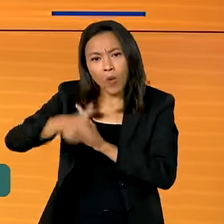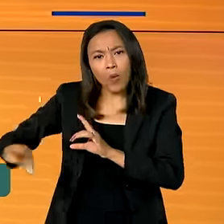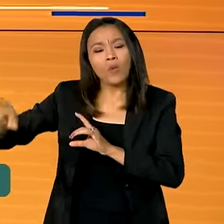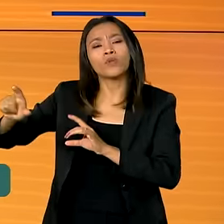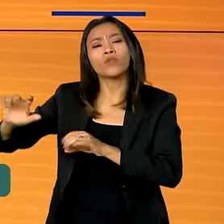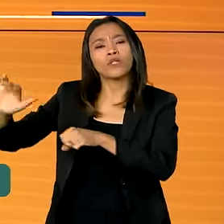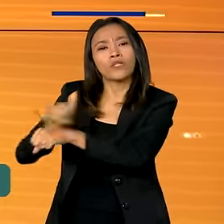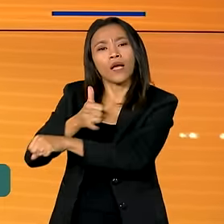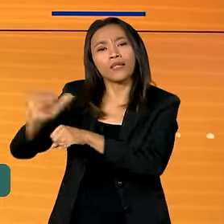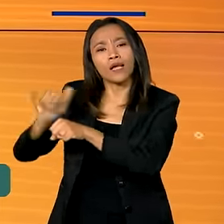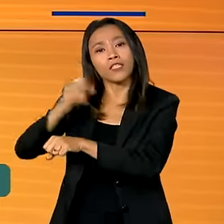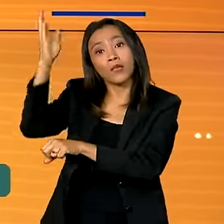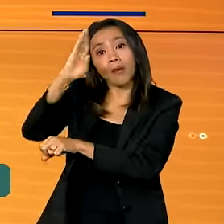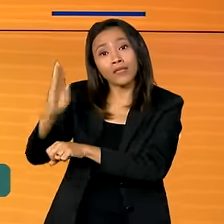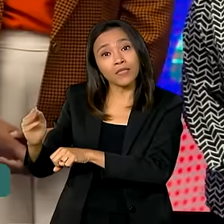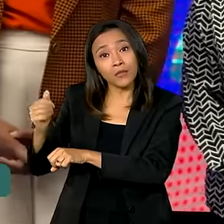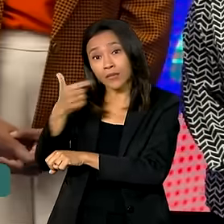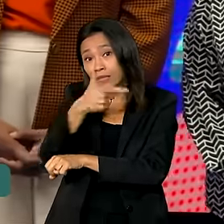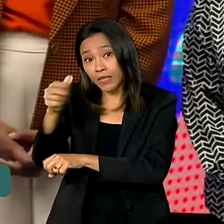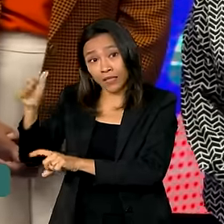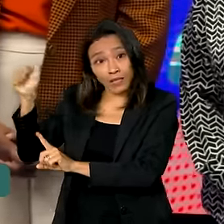Brasil Sem Misoginia.